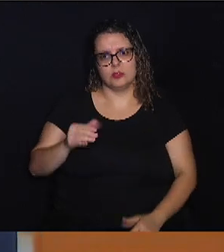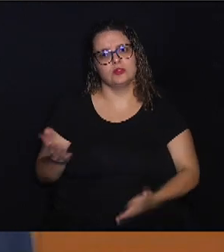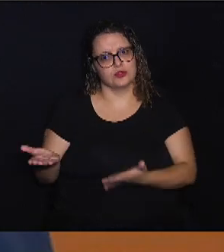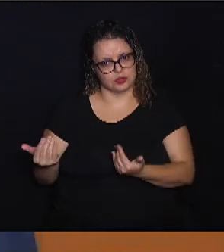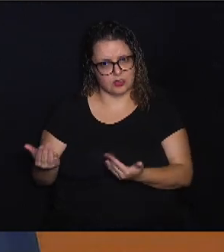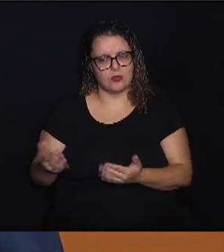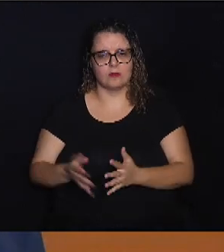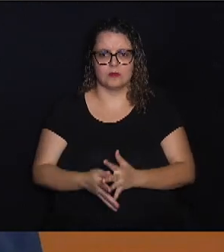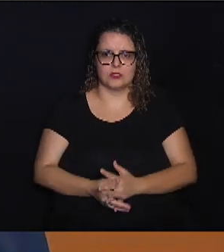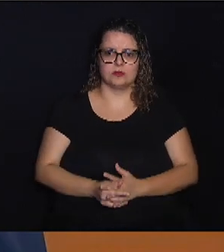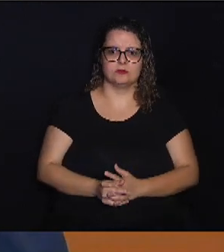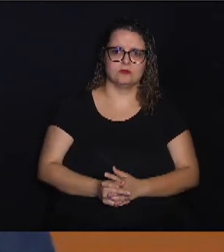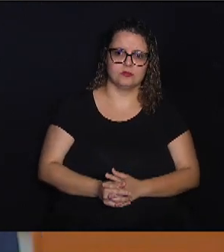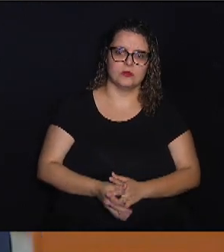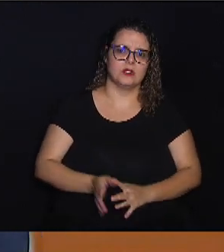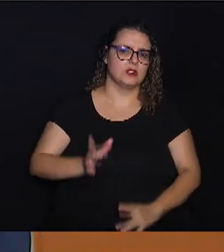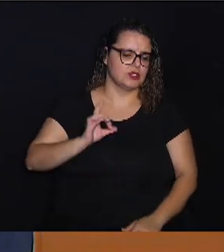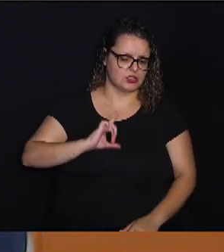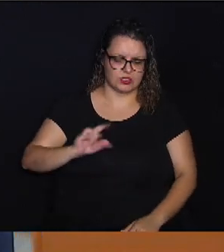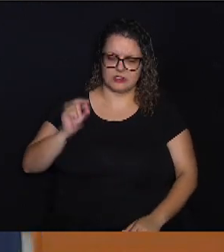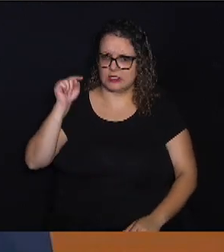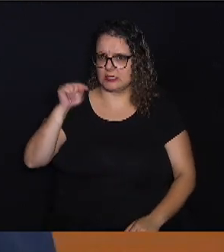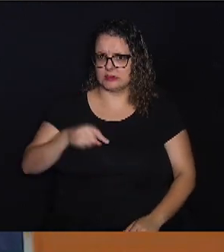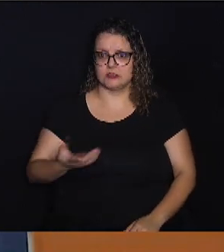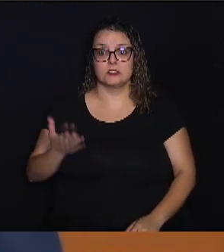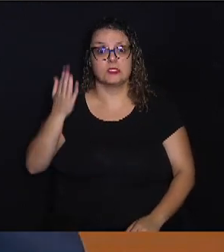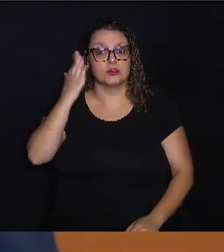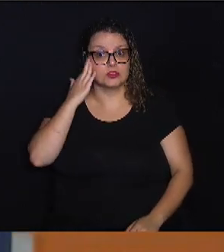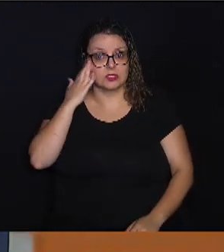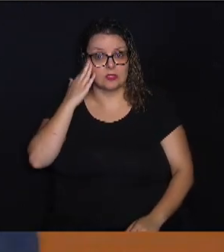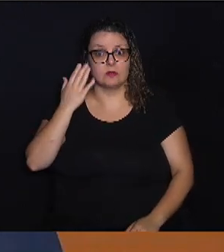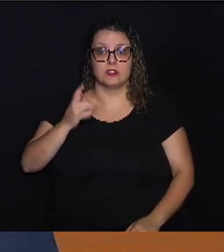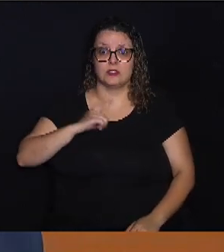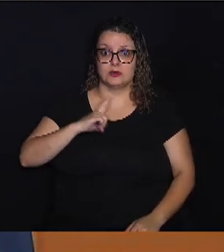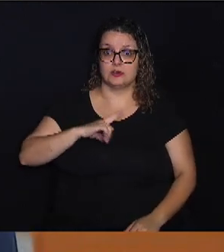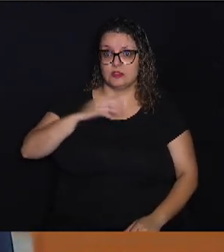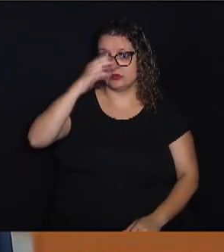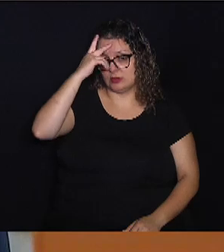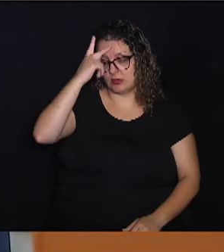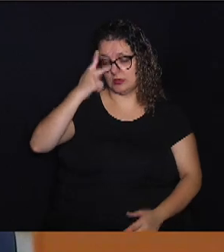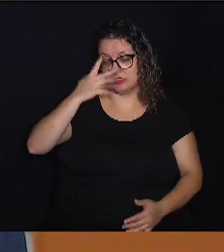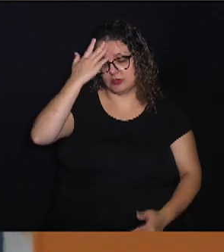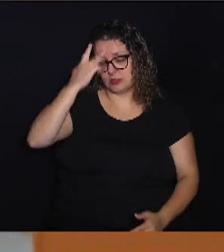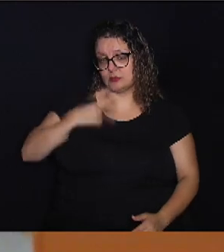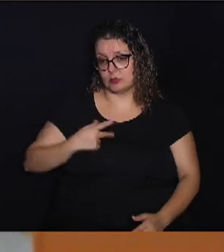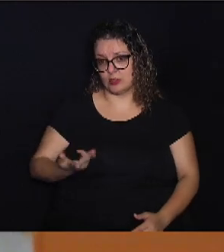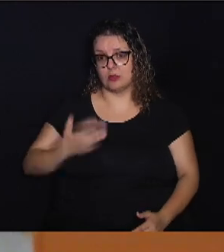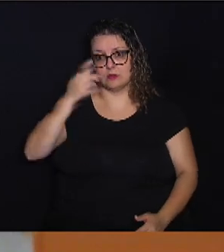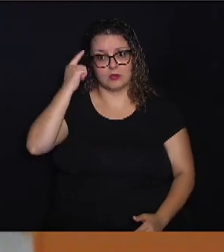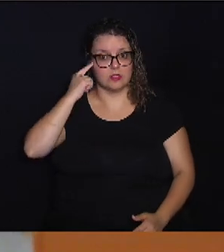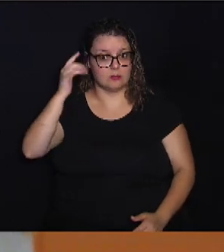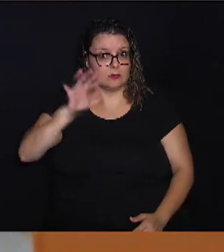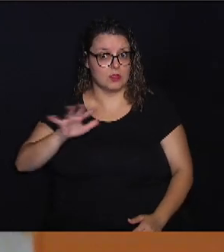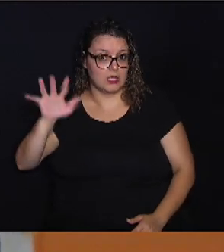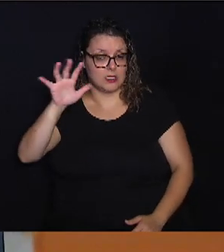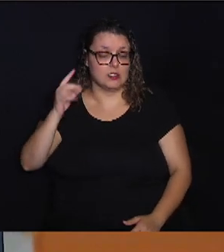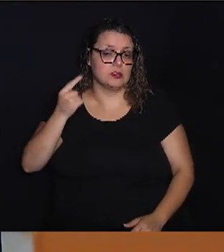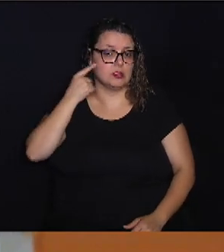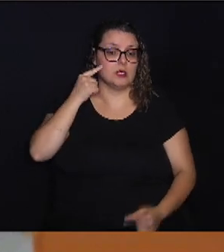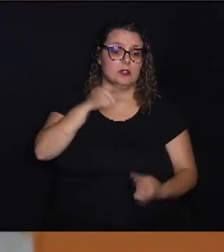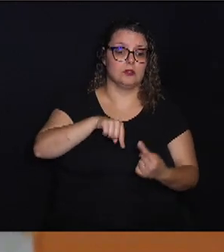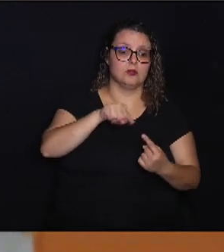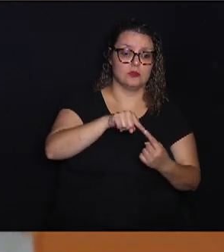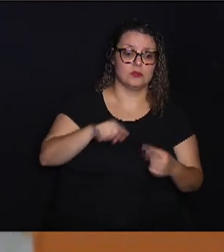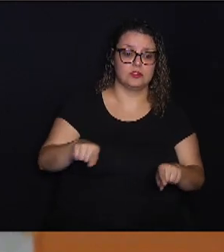né? E ele tem que já sair daqui sabendo, tendo suas próprias ideias e tendo seus objetivos muito bem